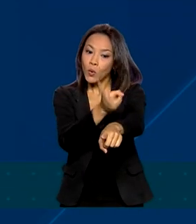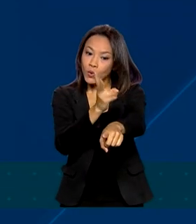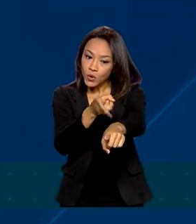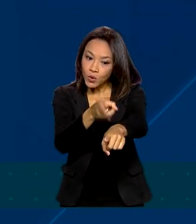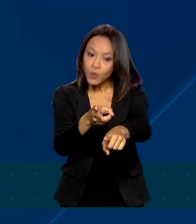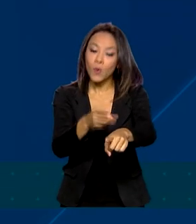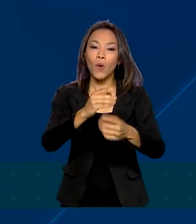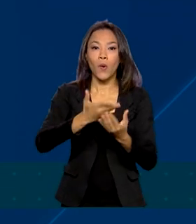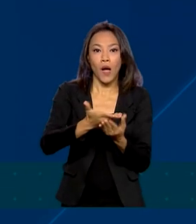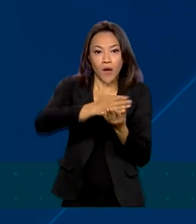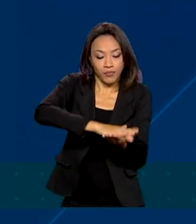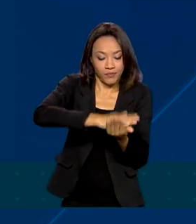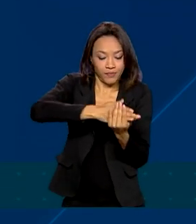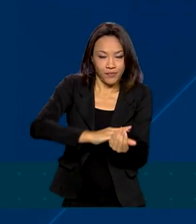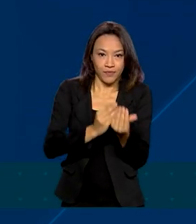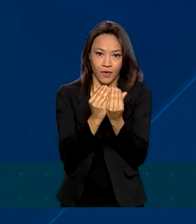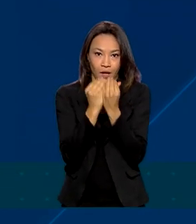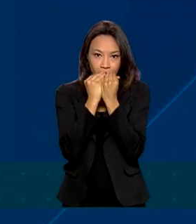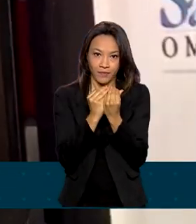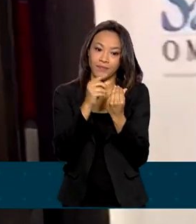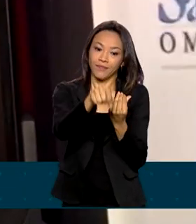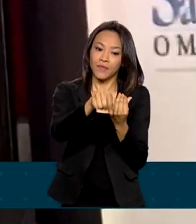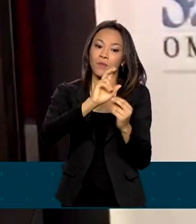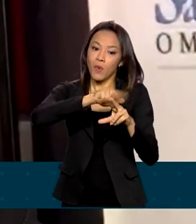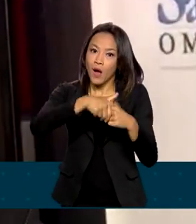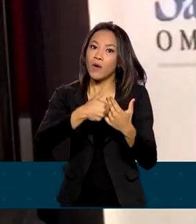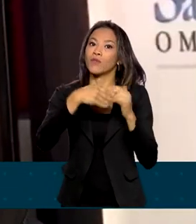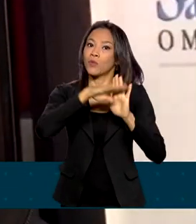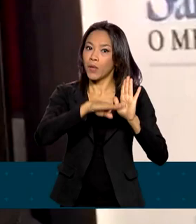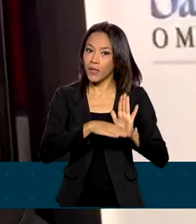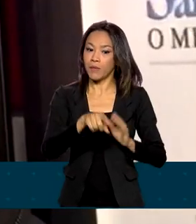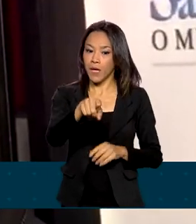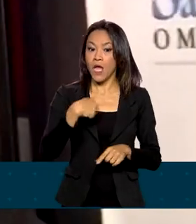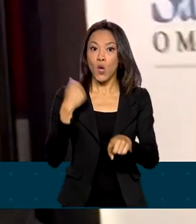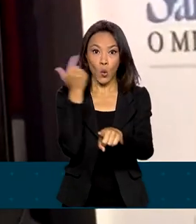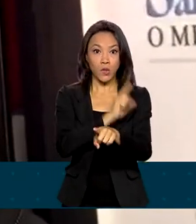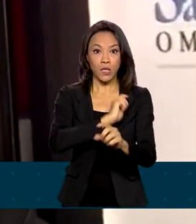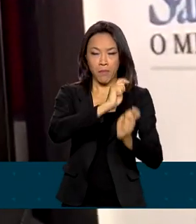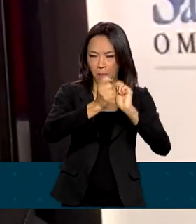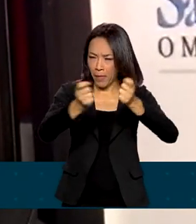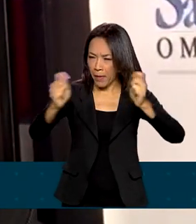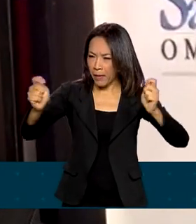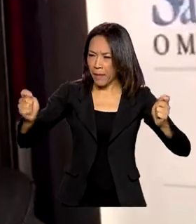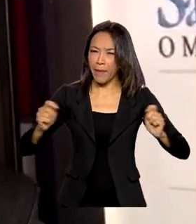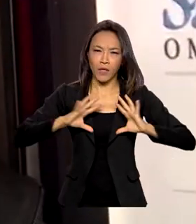Florianópolis, com o auxílio do programa. Consegui pagar todas as minhas contas,